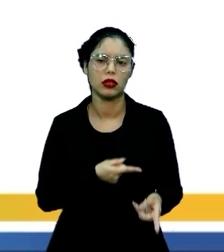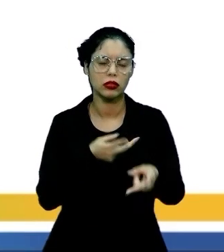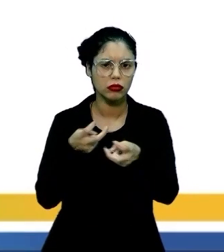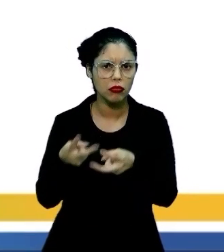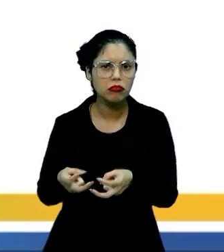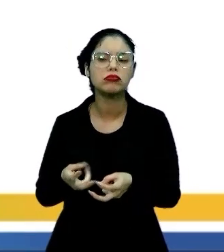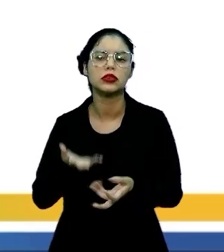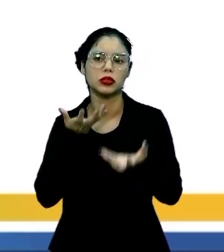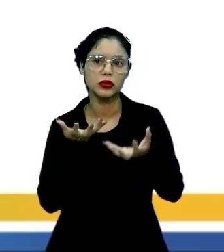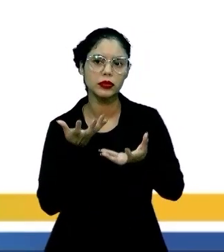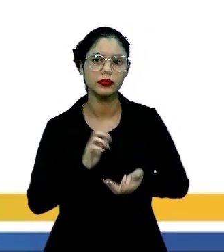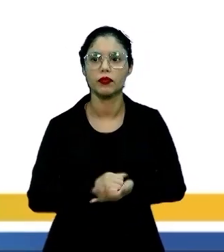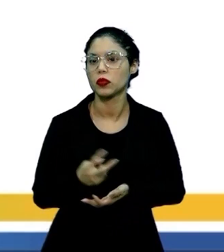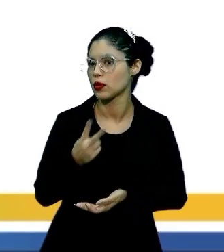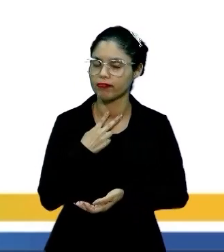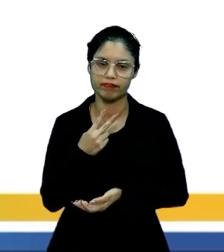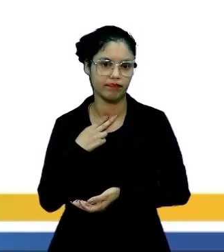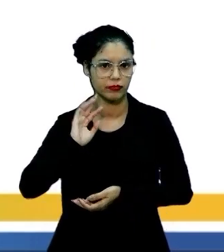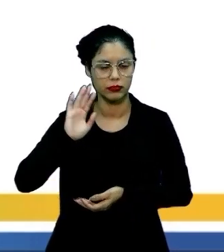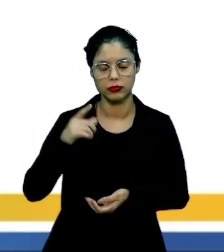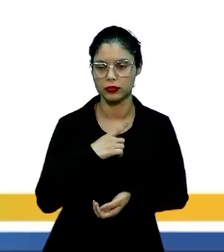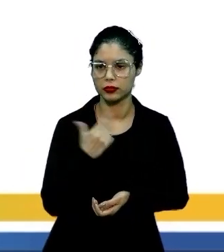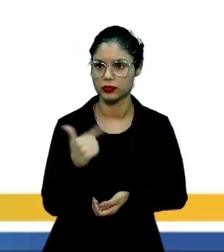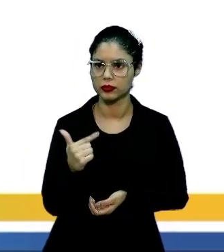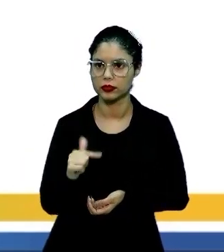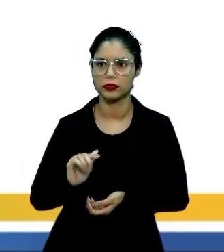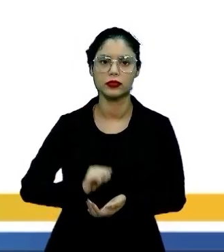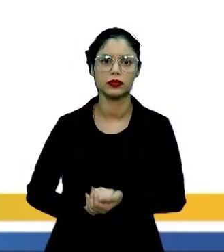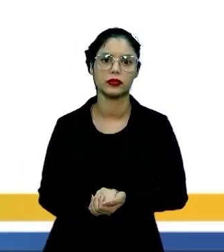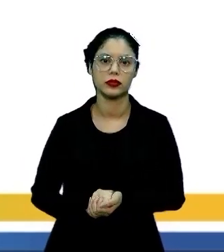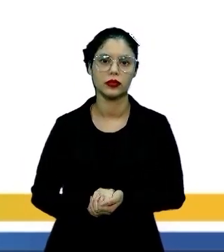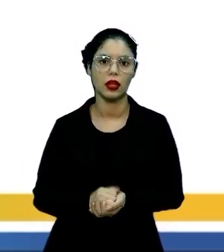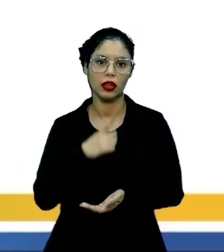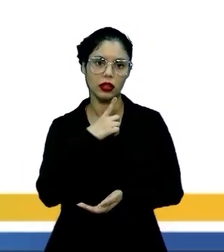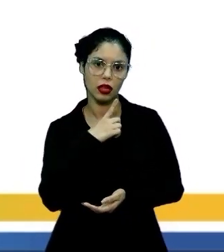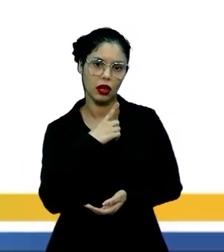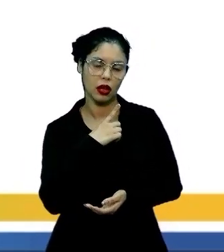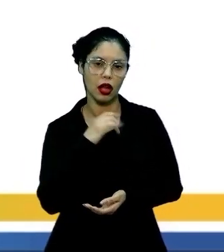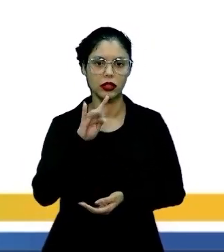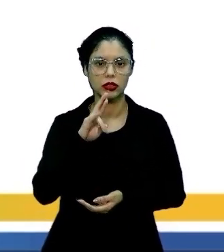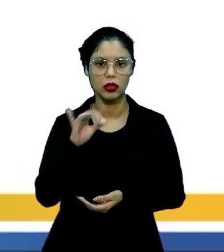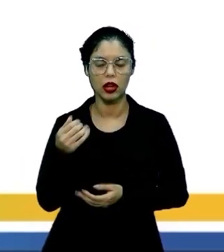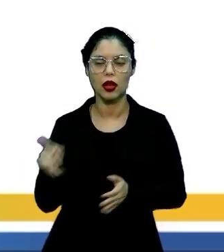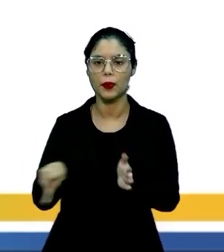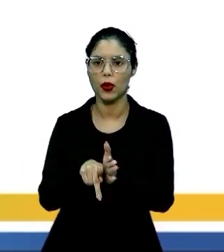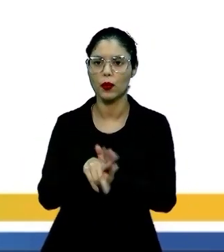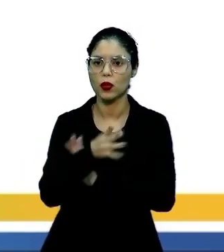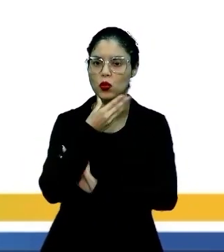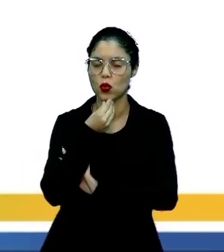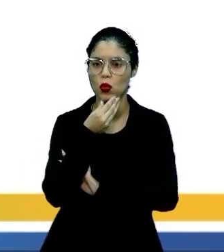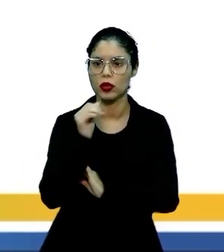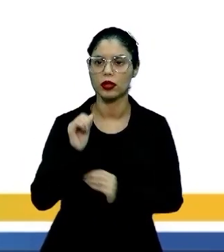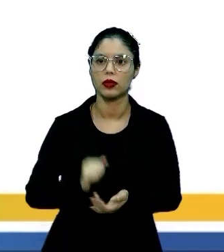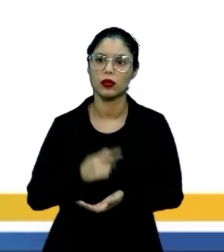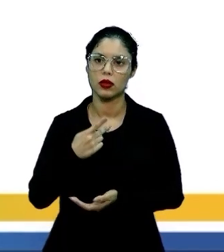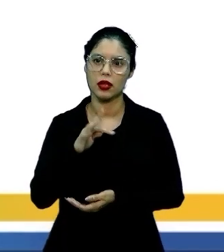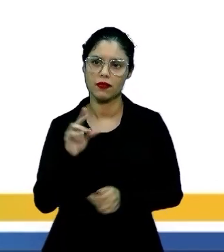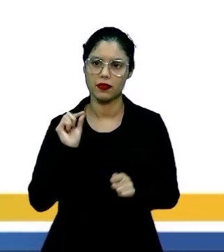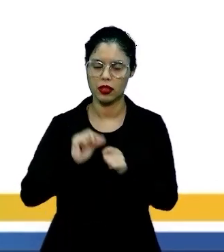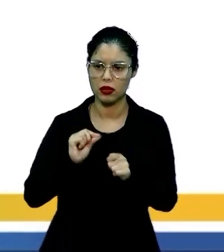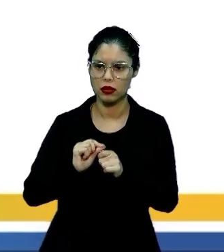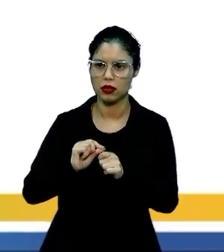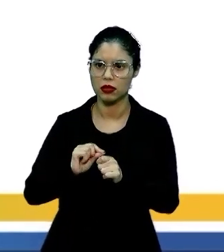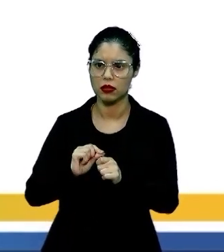negócio requeria. E não se pode honestamente atribuir a índole original de um homem, o que é puro